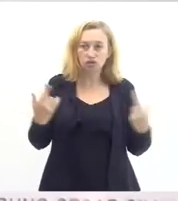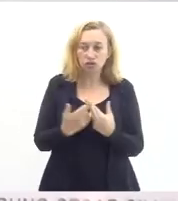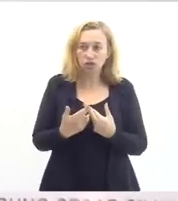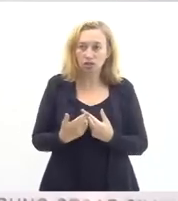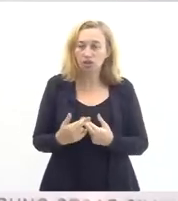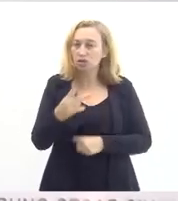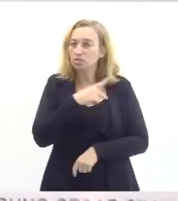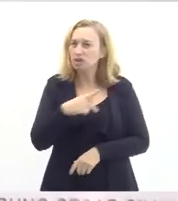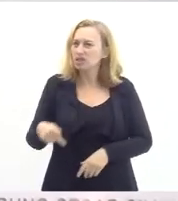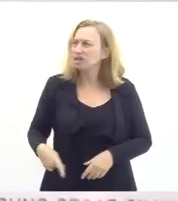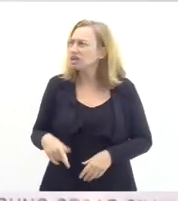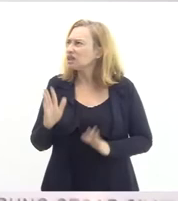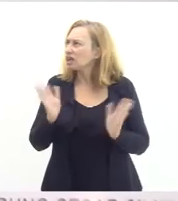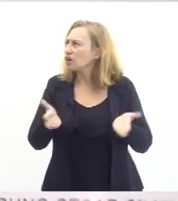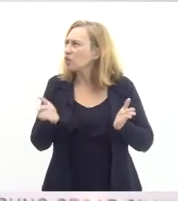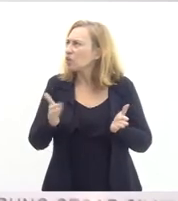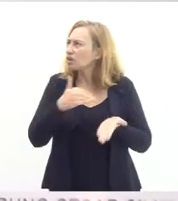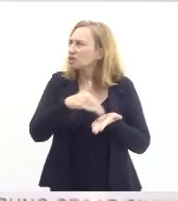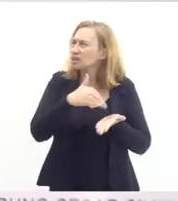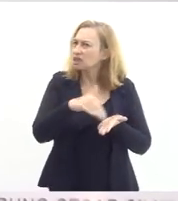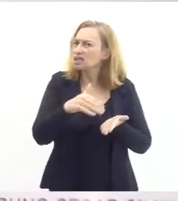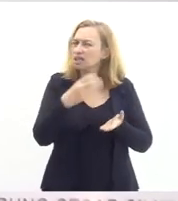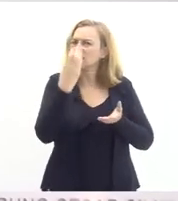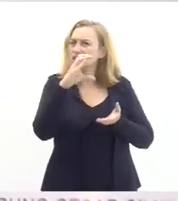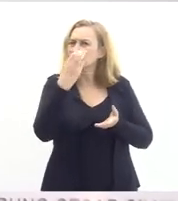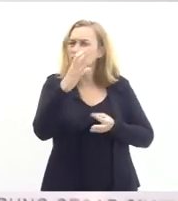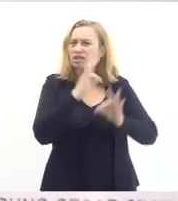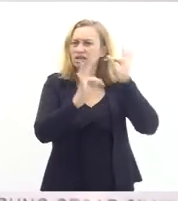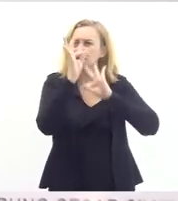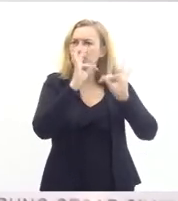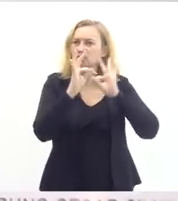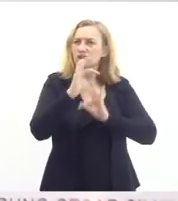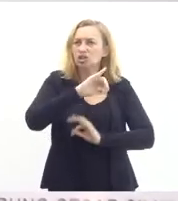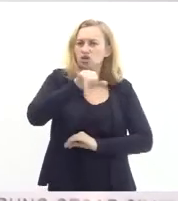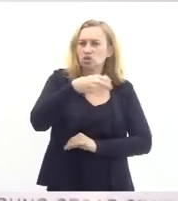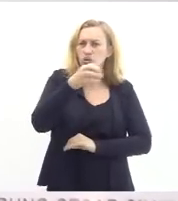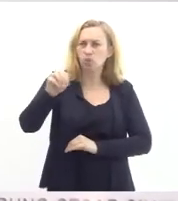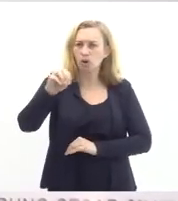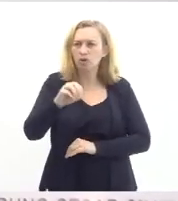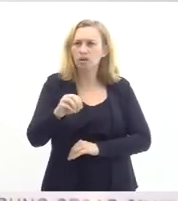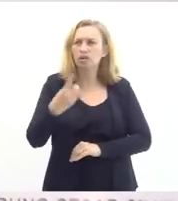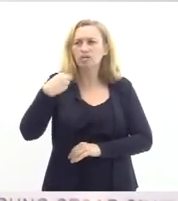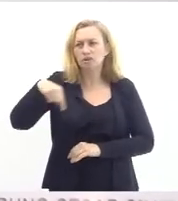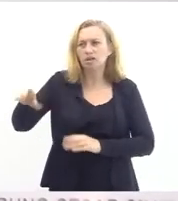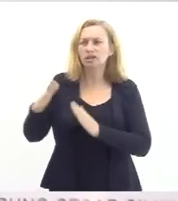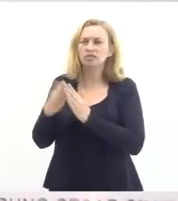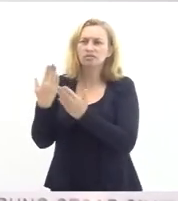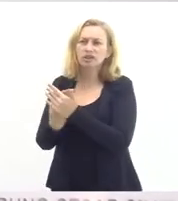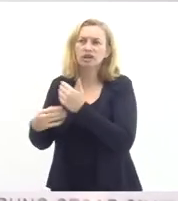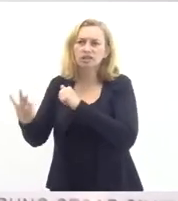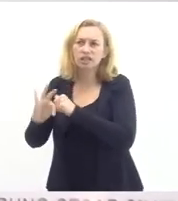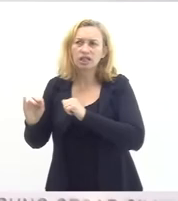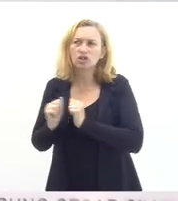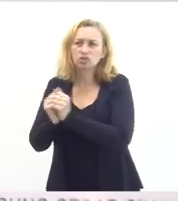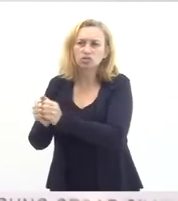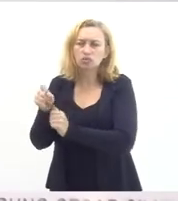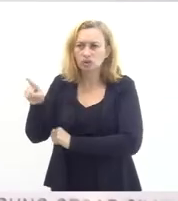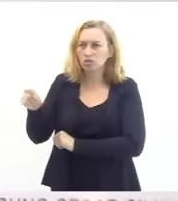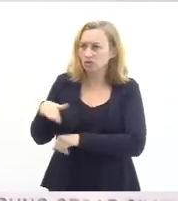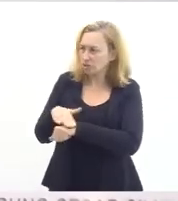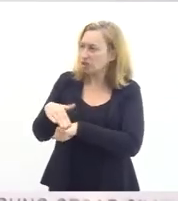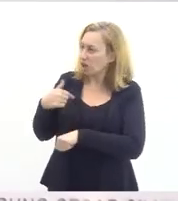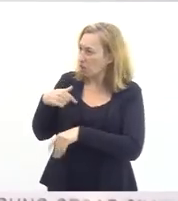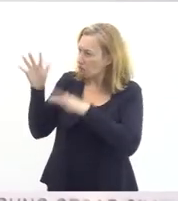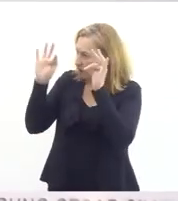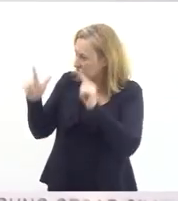então presidente agora secretário de ciência e tecnologia o João Carrilho tivemos lá na Faetec com ele conversando aliás fico muito